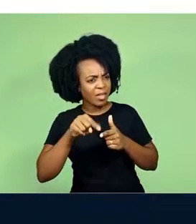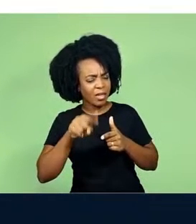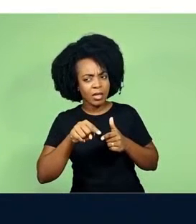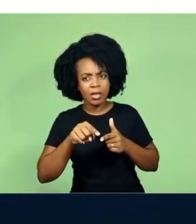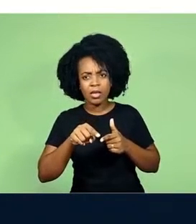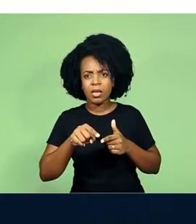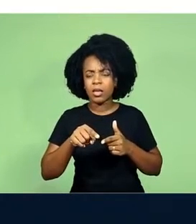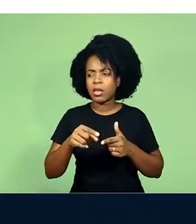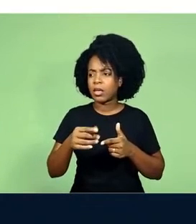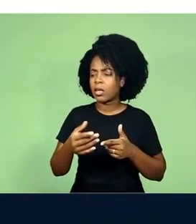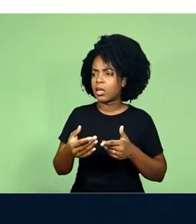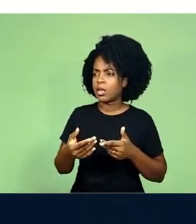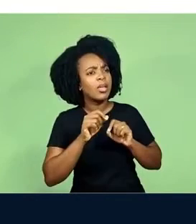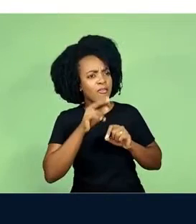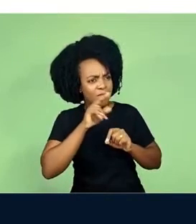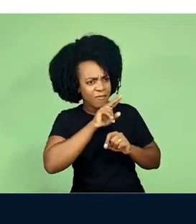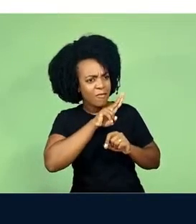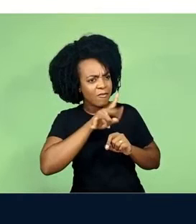começam a desconfiar.